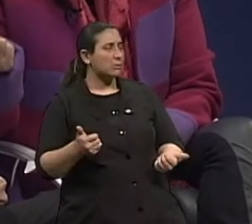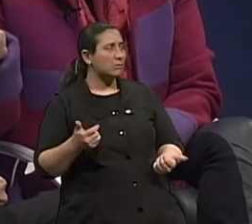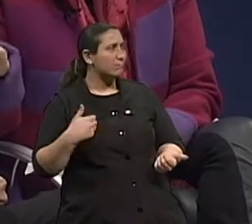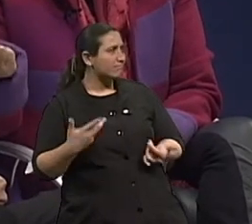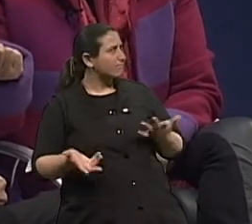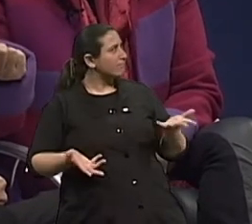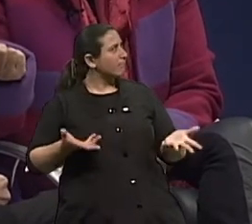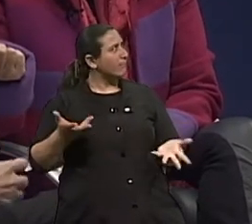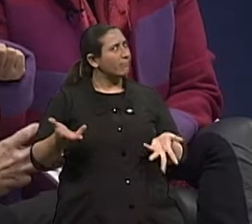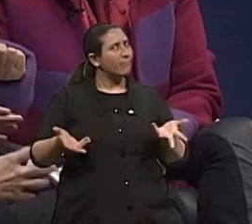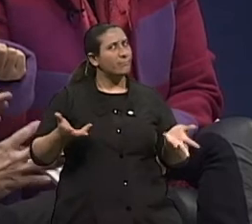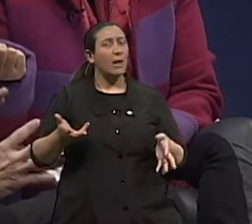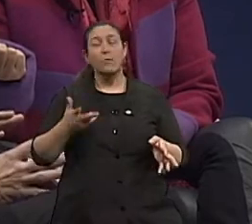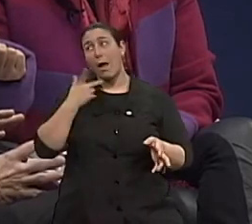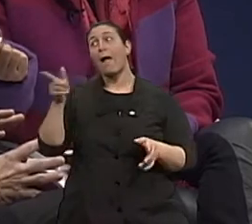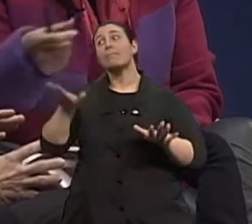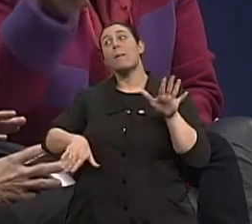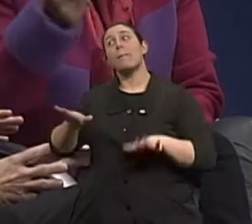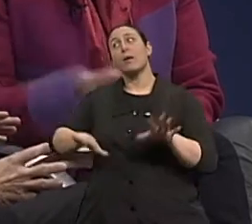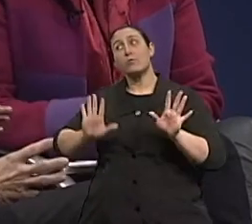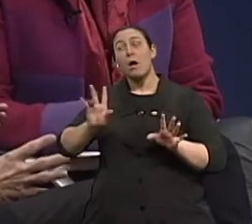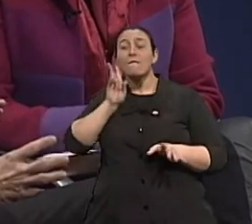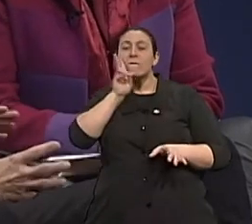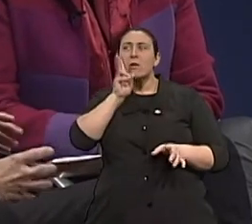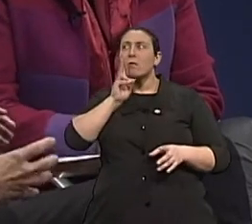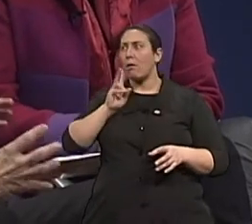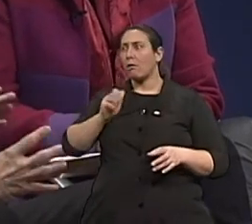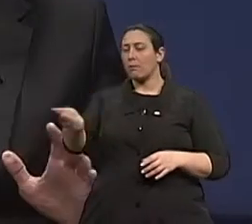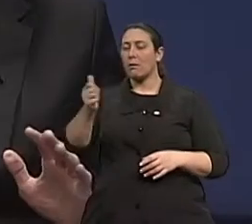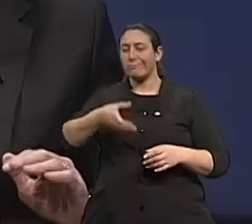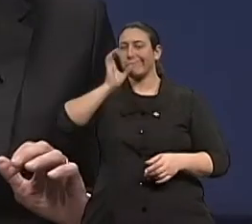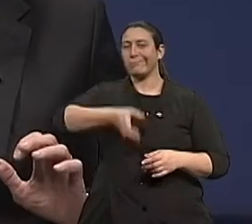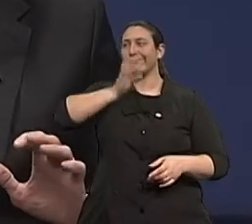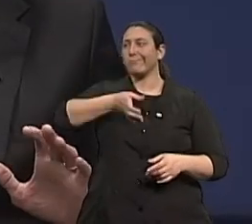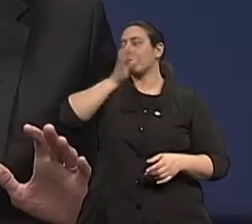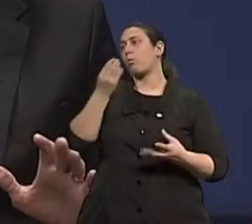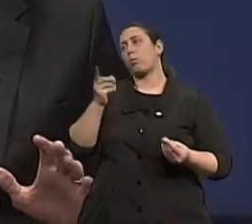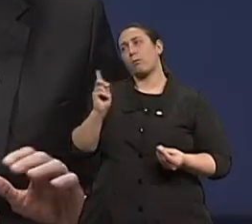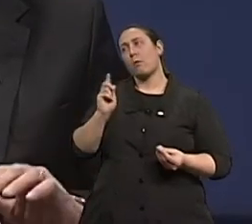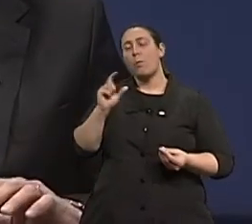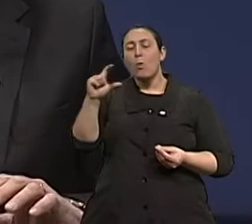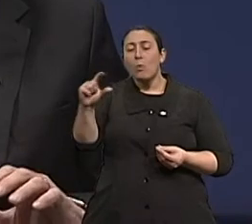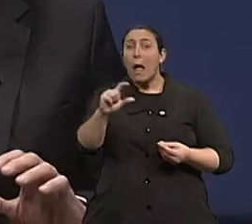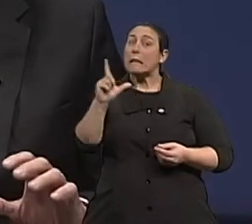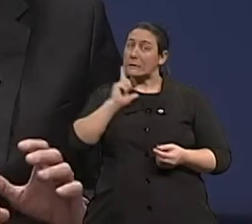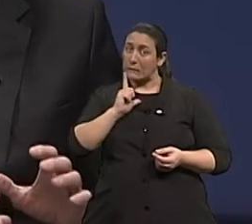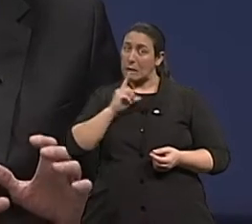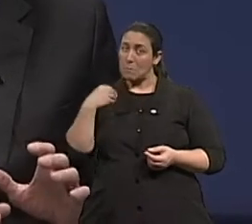Depende de quanto, né? É, depende da quantidade. Óbvio. Ninguém tá proibido, não. A pessoa tem uma contraindicação formal,